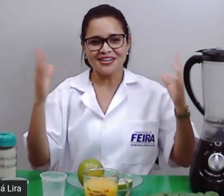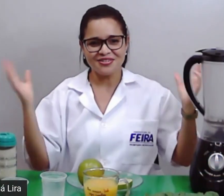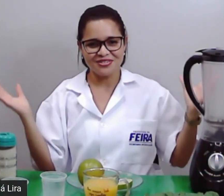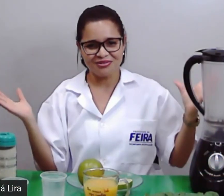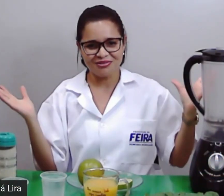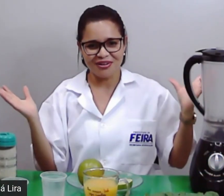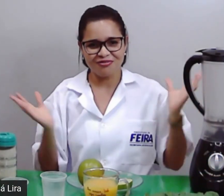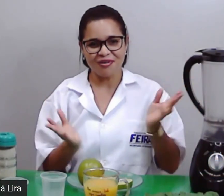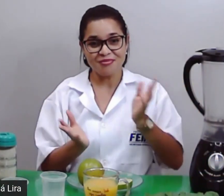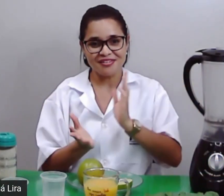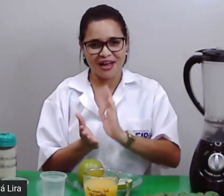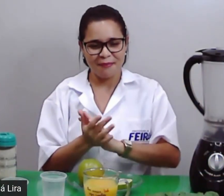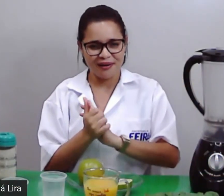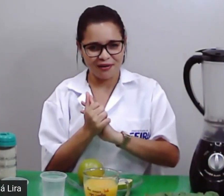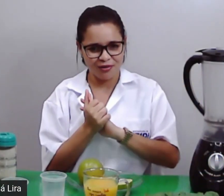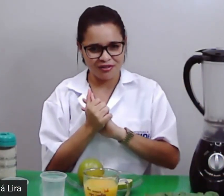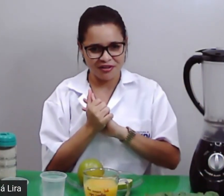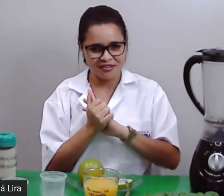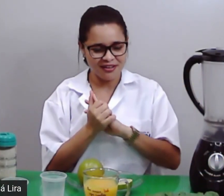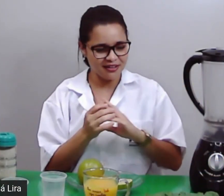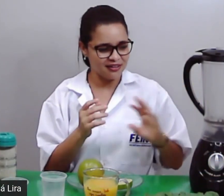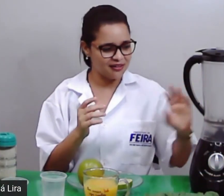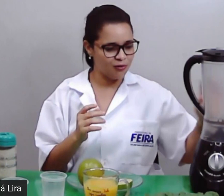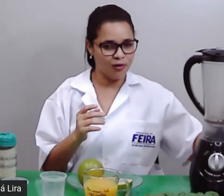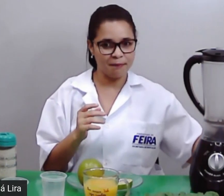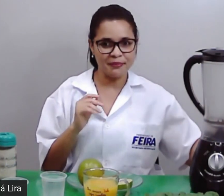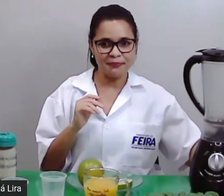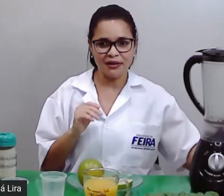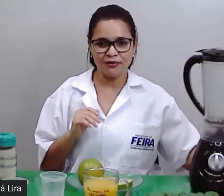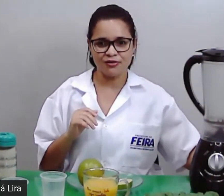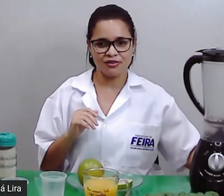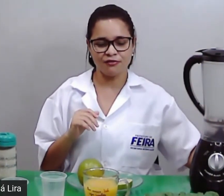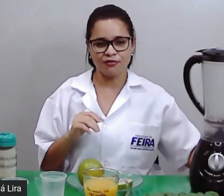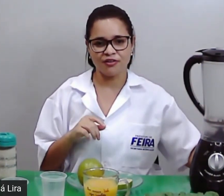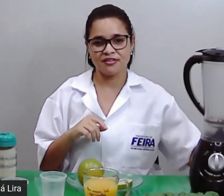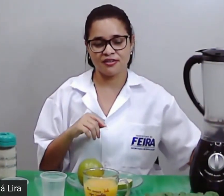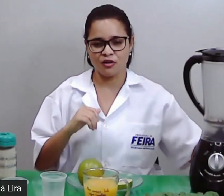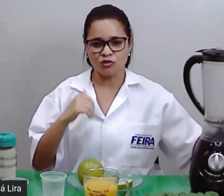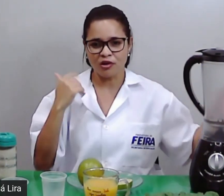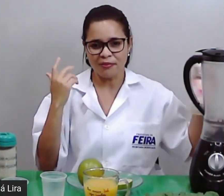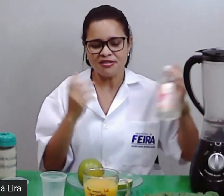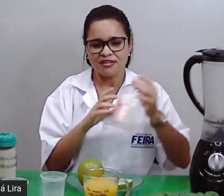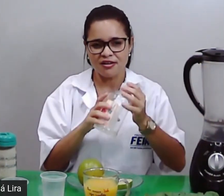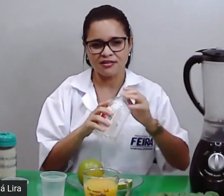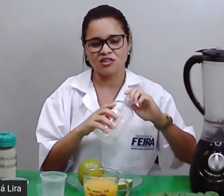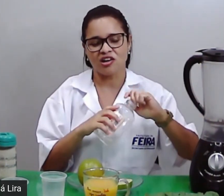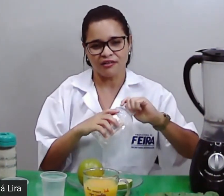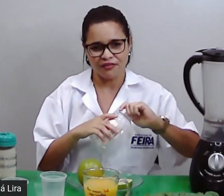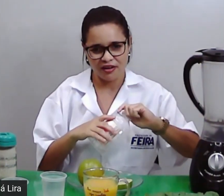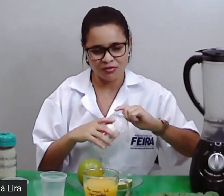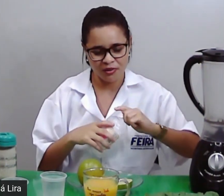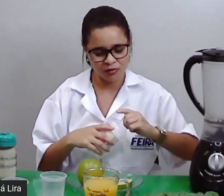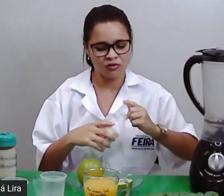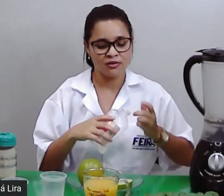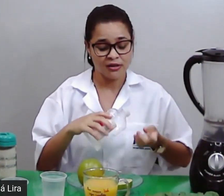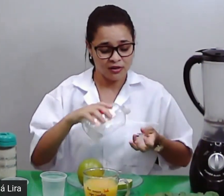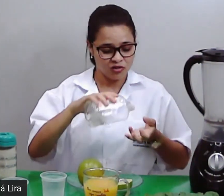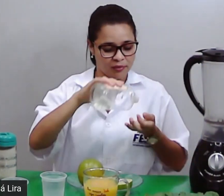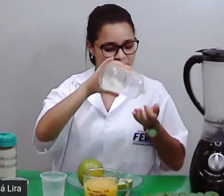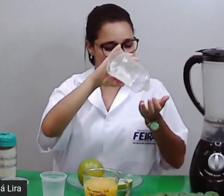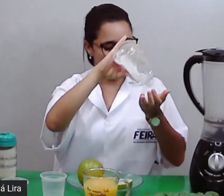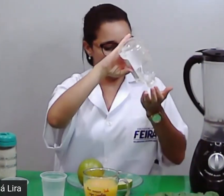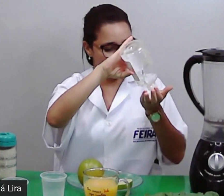Então, segundo ano, vamos lá para a nossa receita. Então, a primeira coisa que eu vou fazer, eu já passei, né, já passei as nuis.